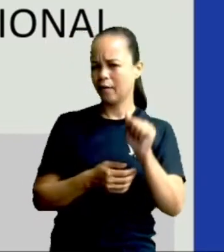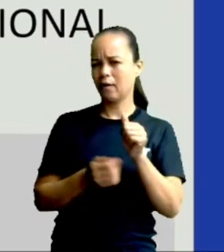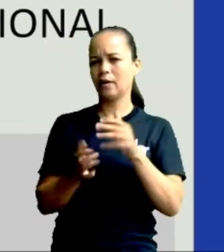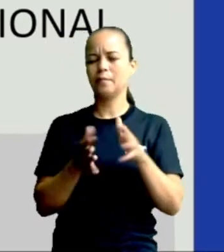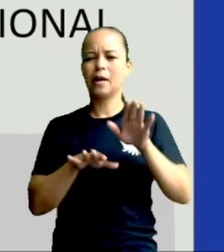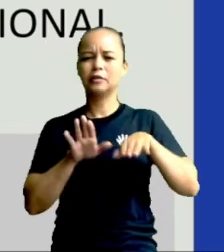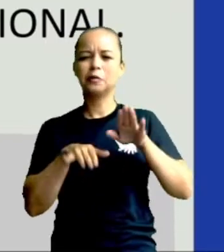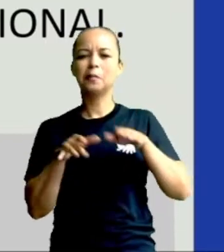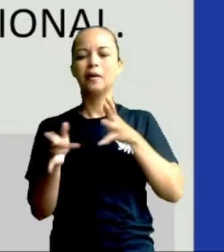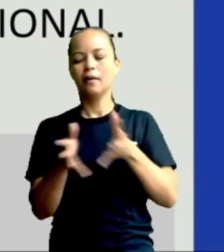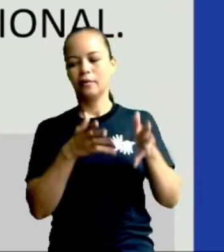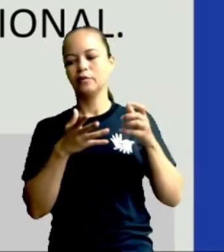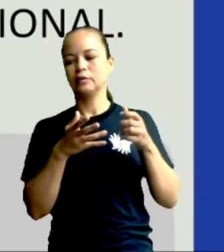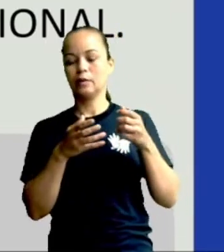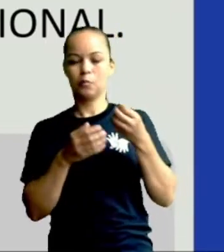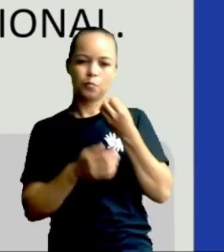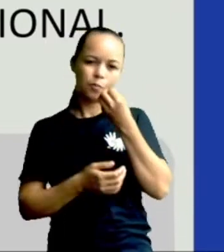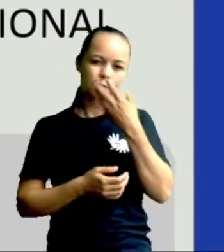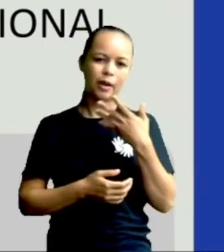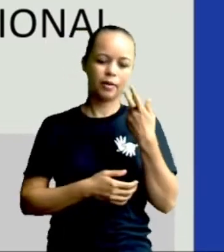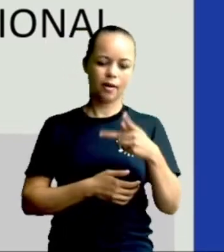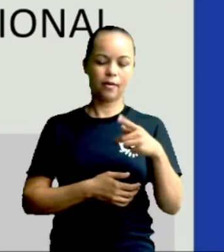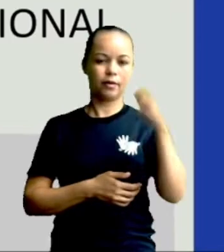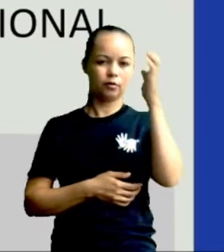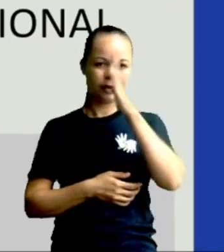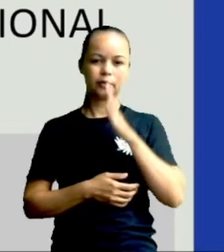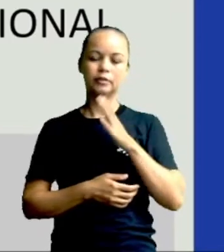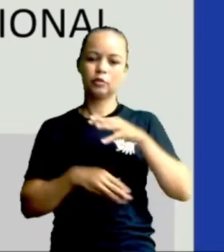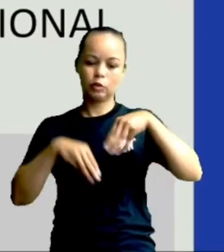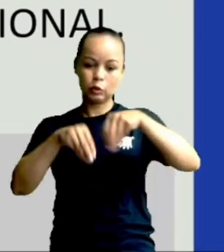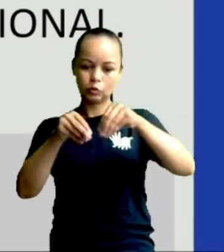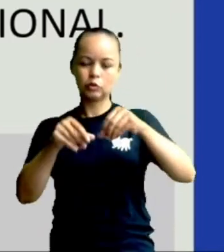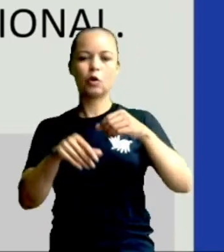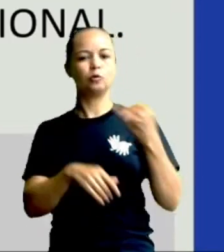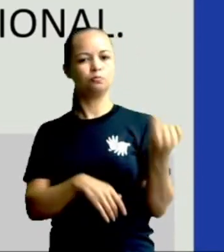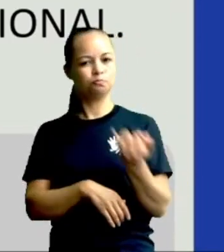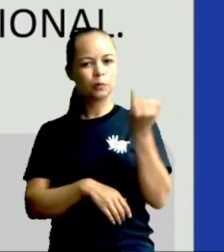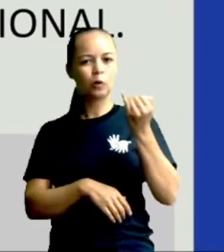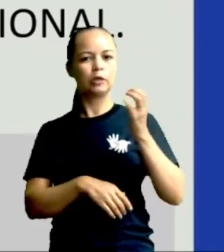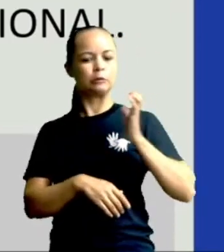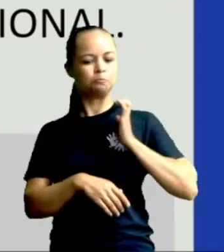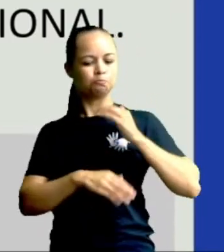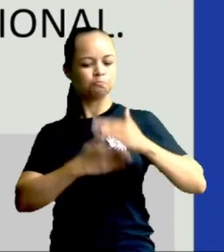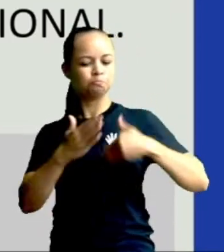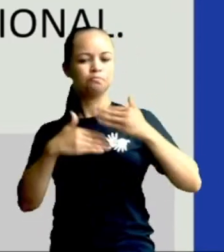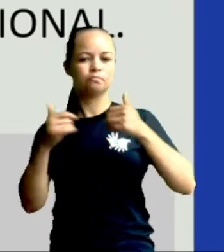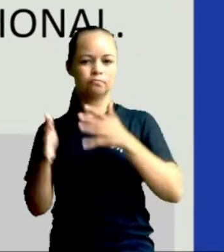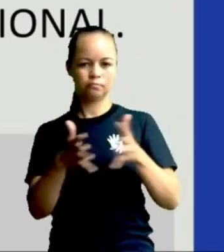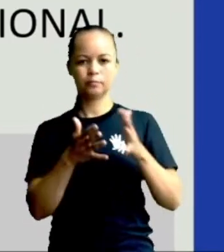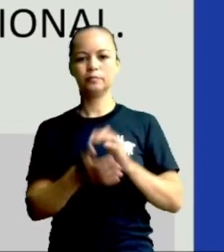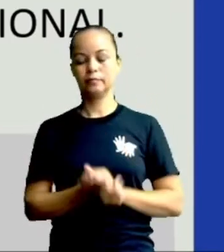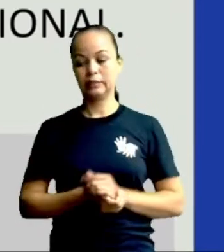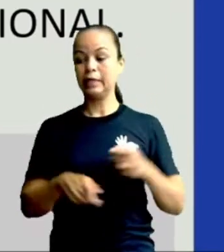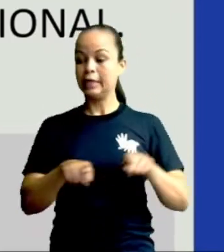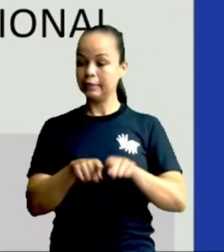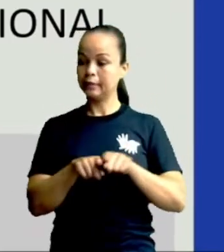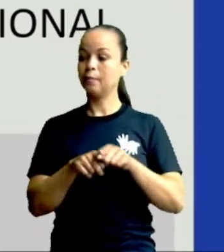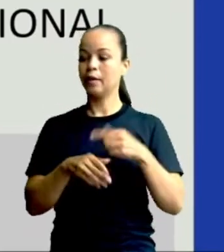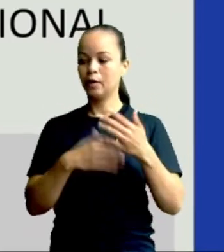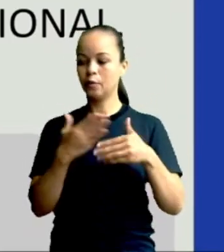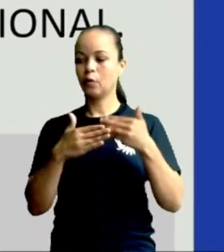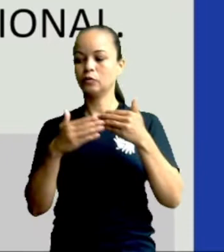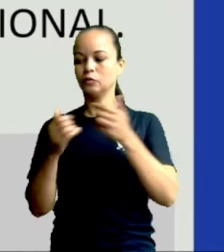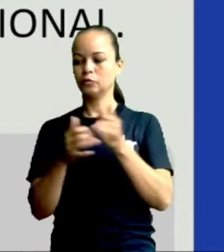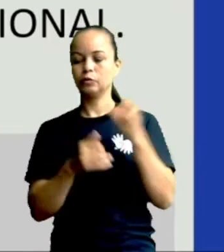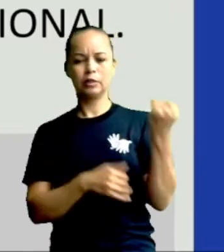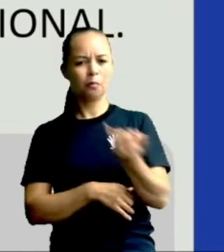muito bem aqui no Brasil. O nosso solo é muito rico, não é? E era um produto também de importância nacional e internacional,